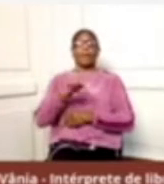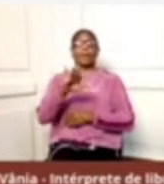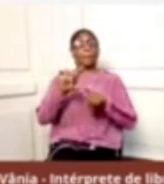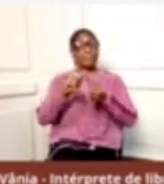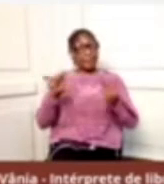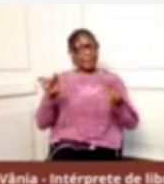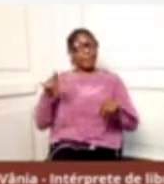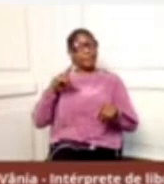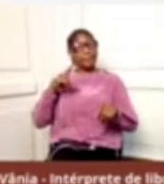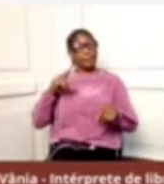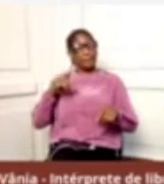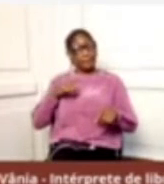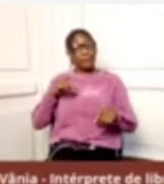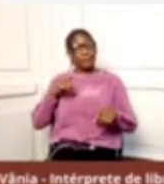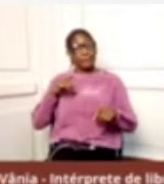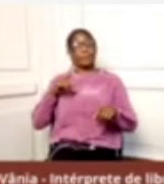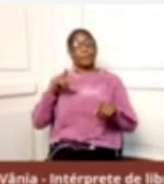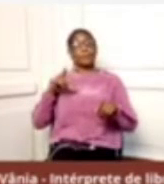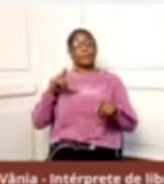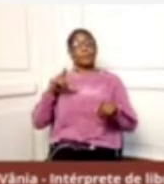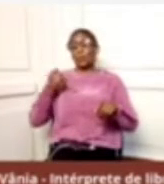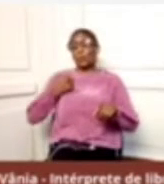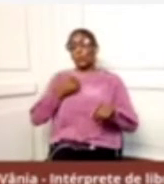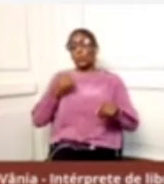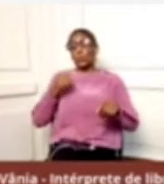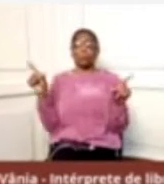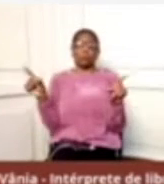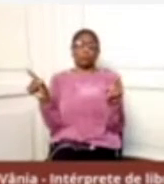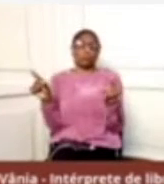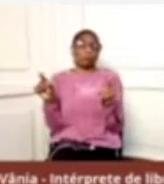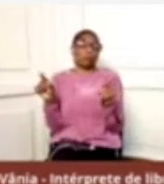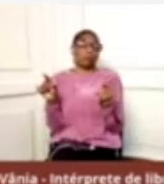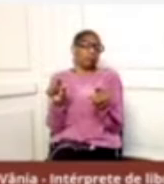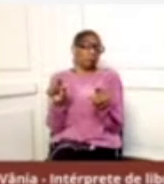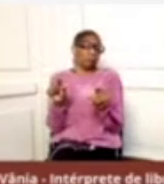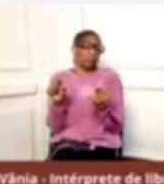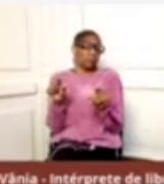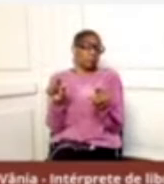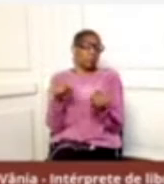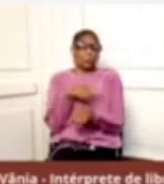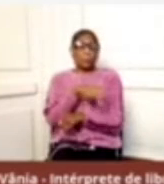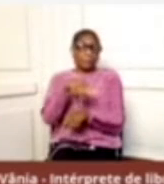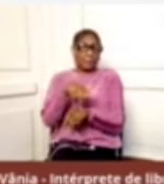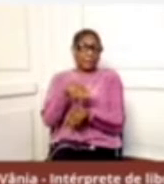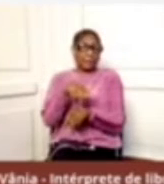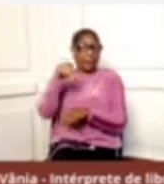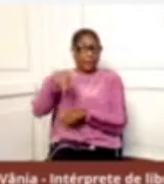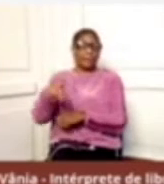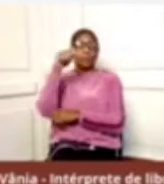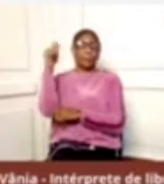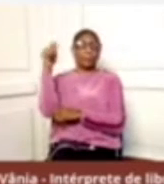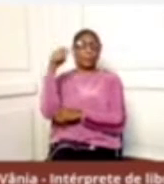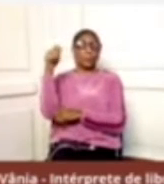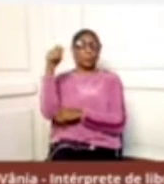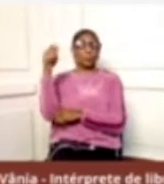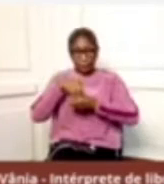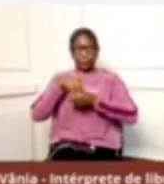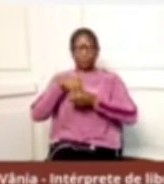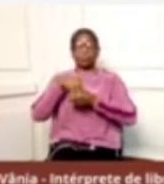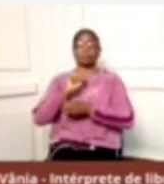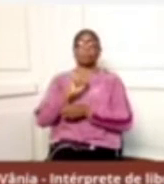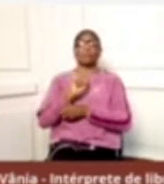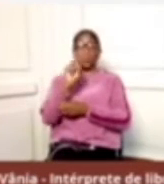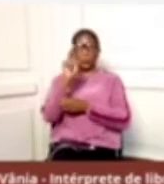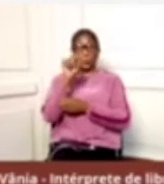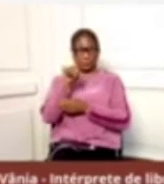que é uma das mais baixas taxas de letalidade do país, a nossa aqui no estado do Rio Grande do Sul,